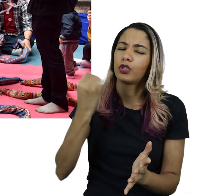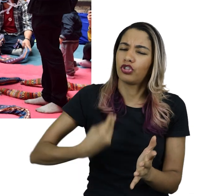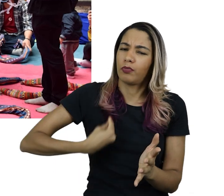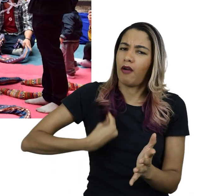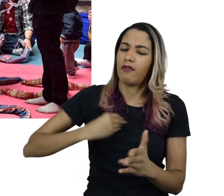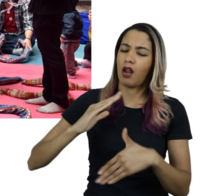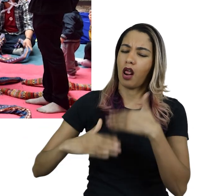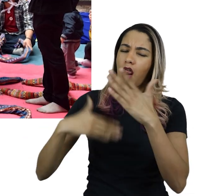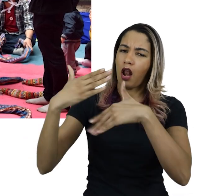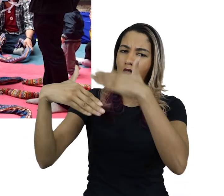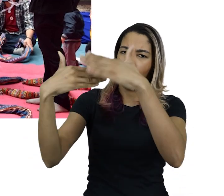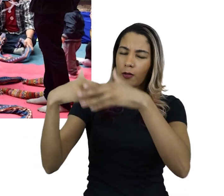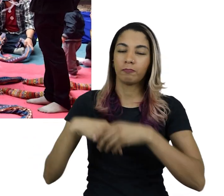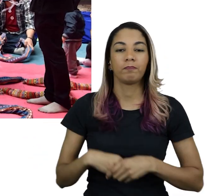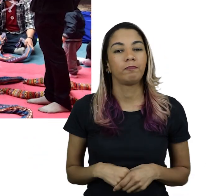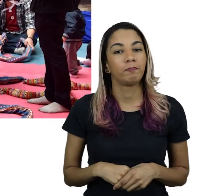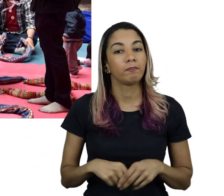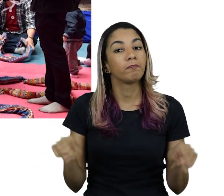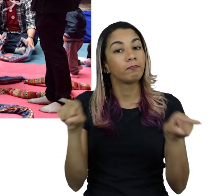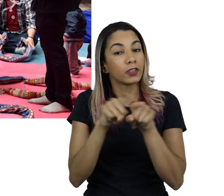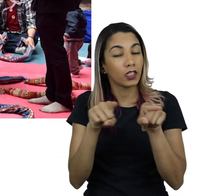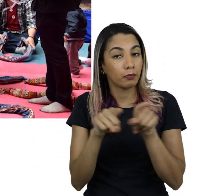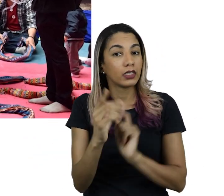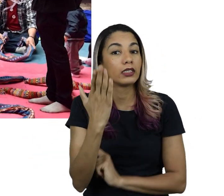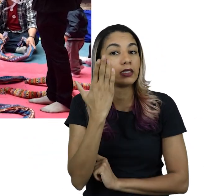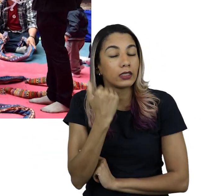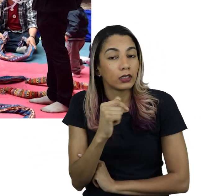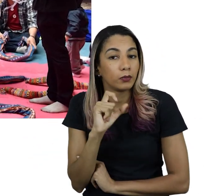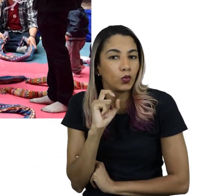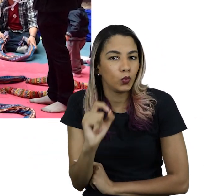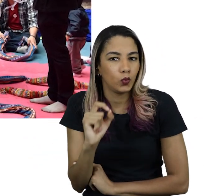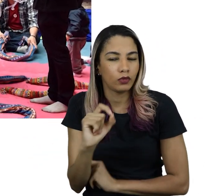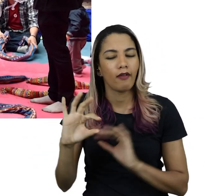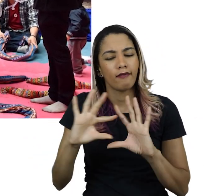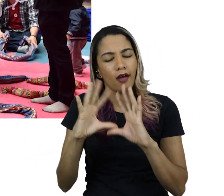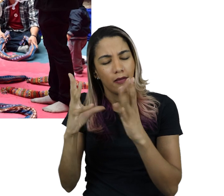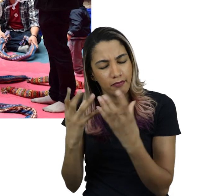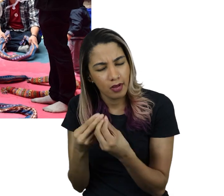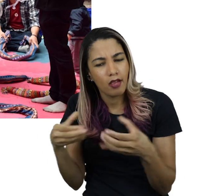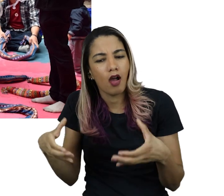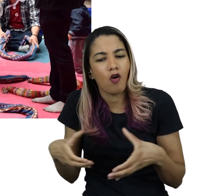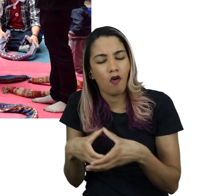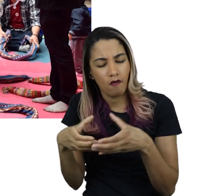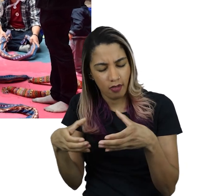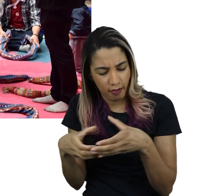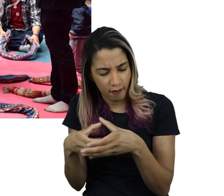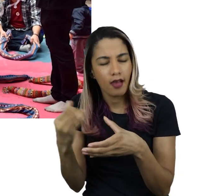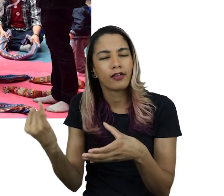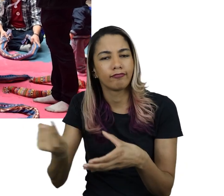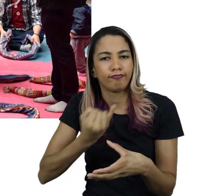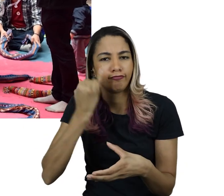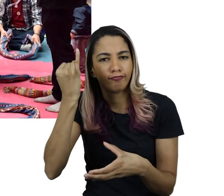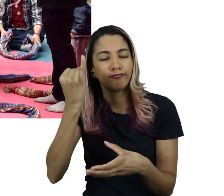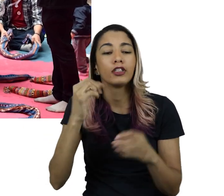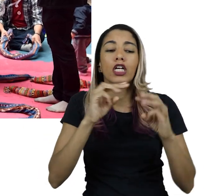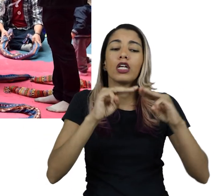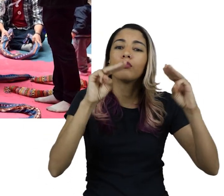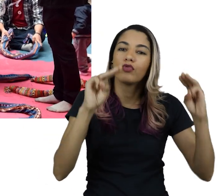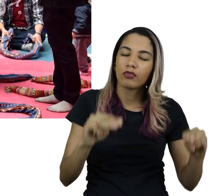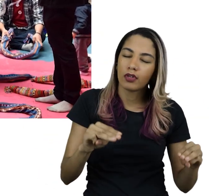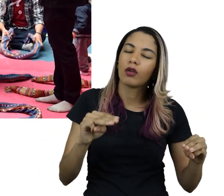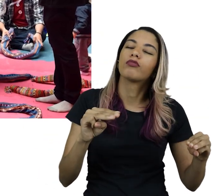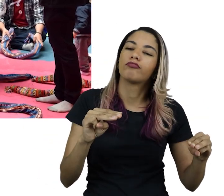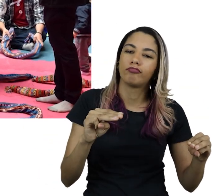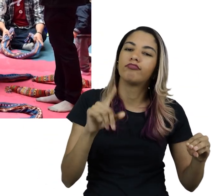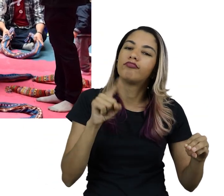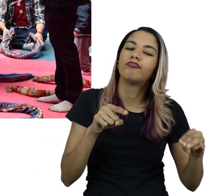são para a vida. Da mesma forma, conhecemos a importância da convivência da vida familiar e acreditamos